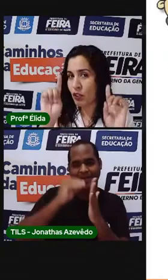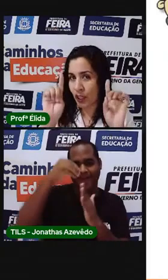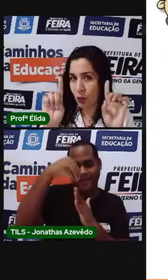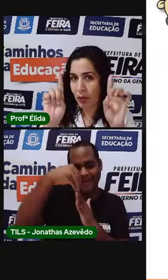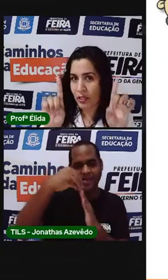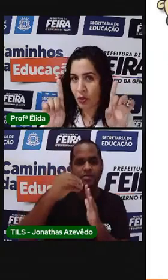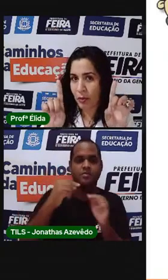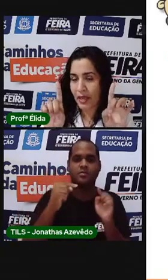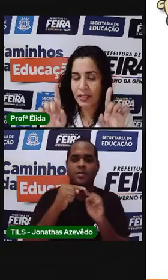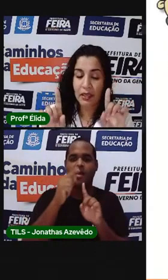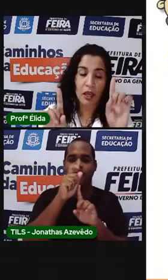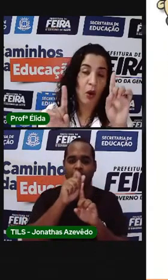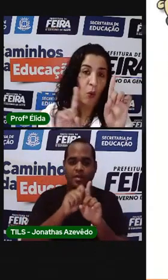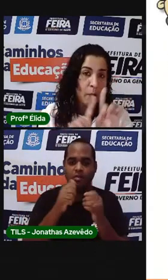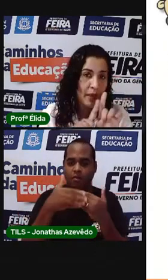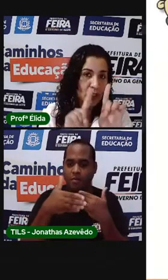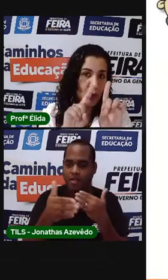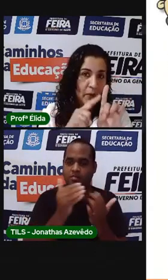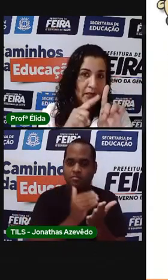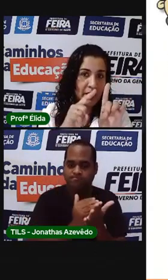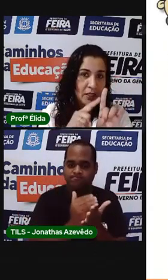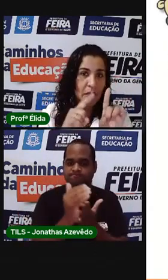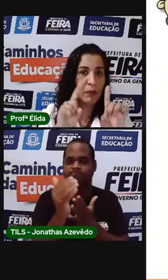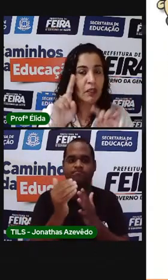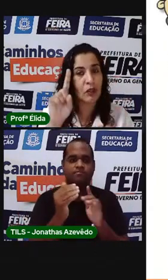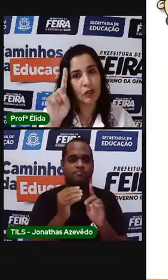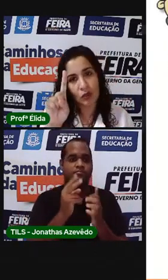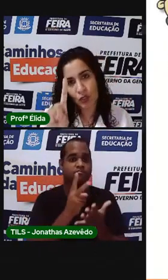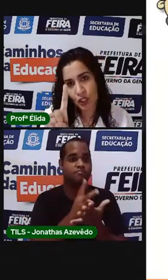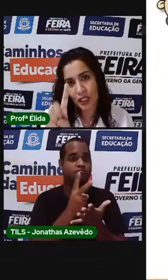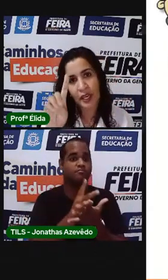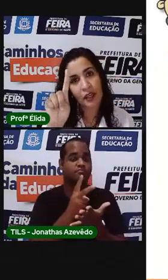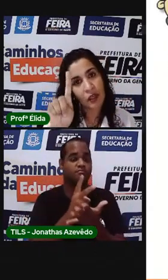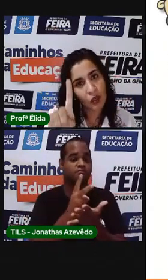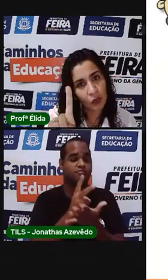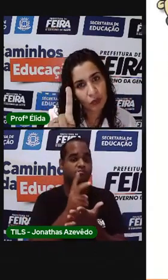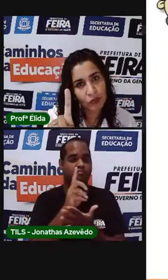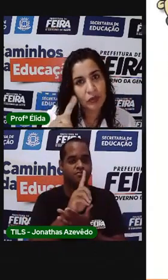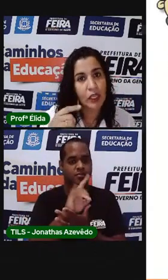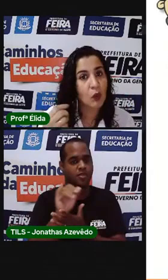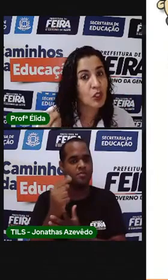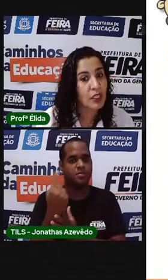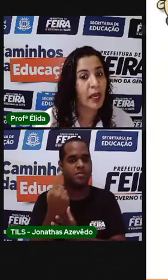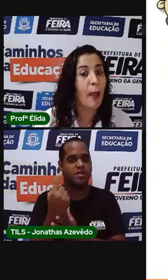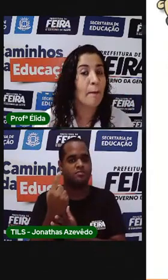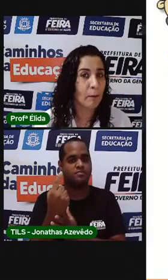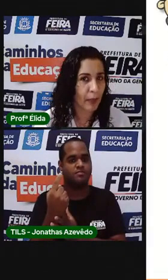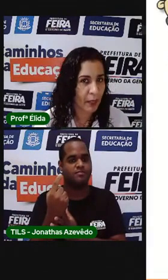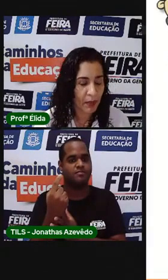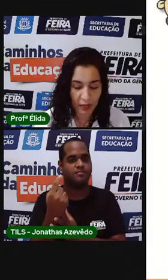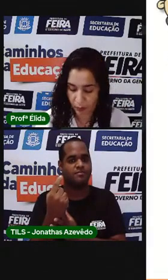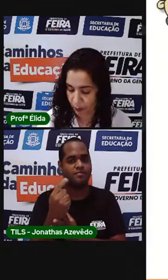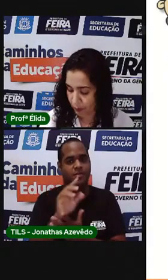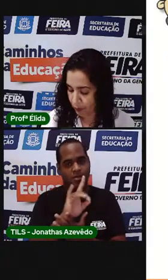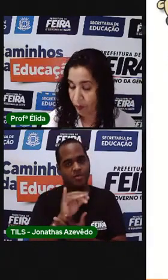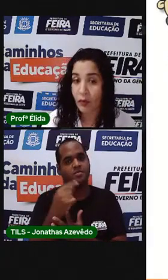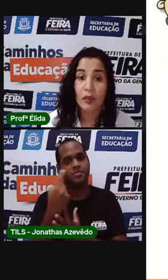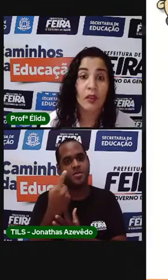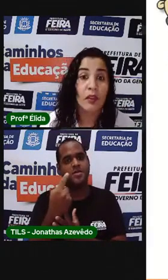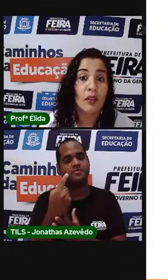Lembram já que o mês começa? O mês começa sempre no dia um, que é o dia primeiro.